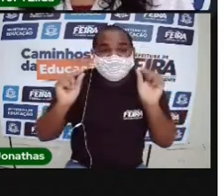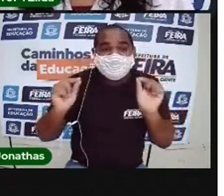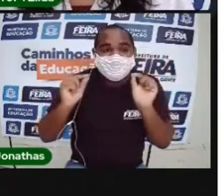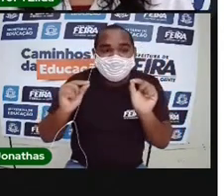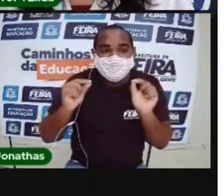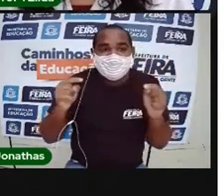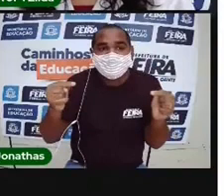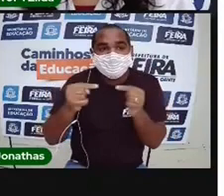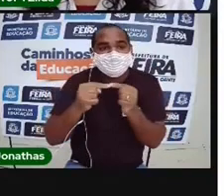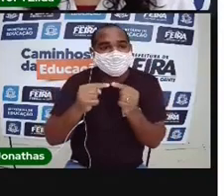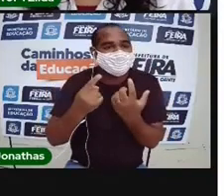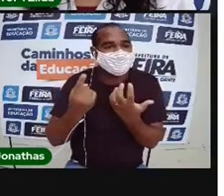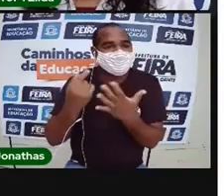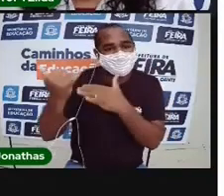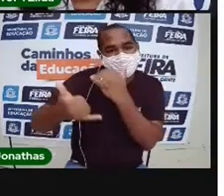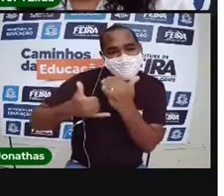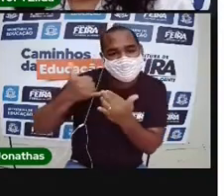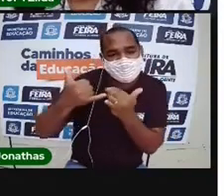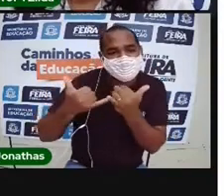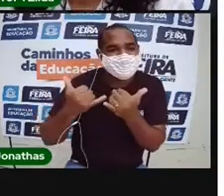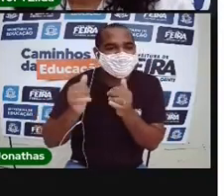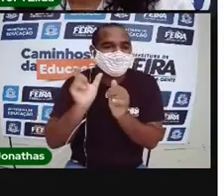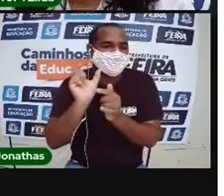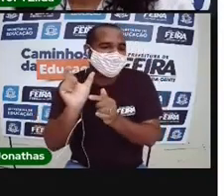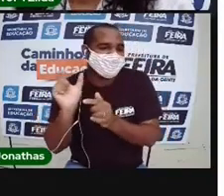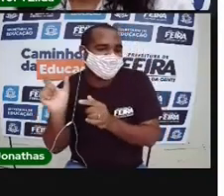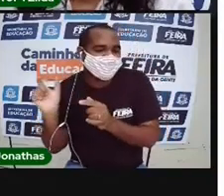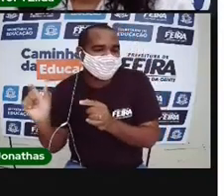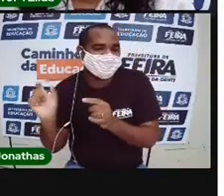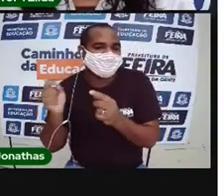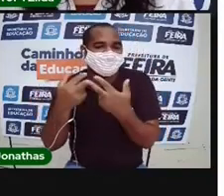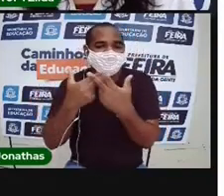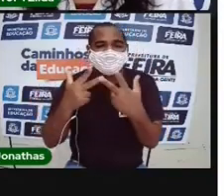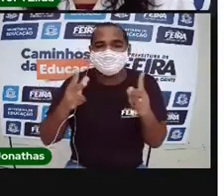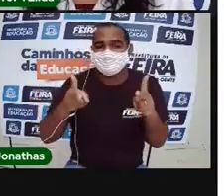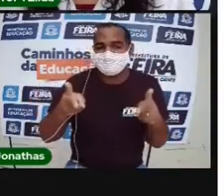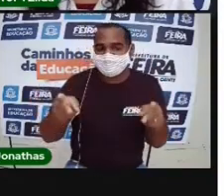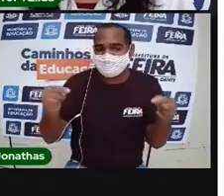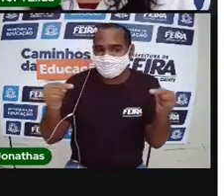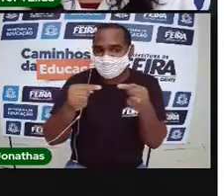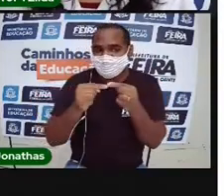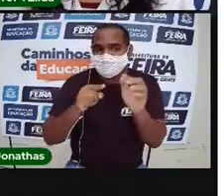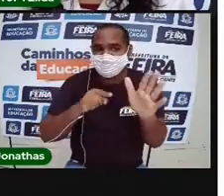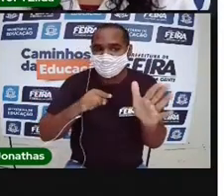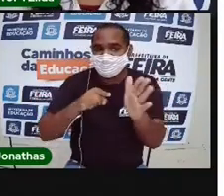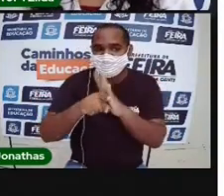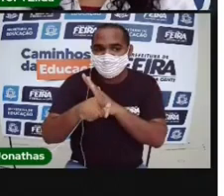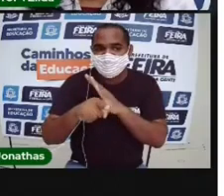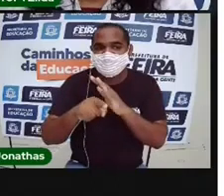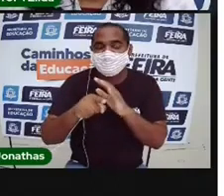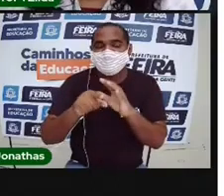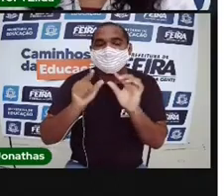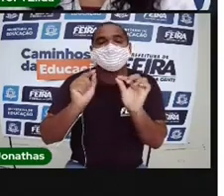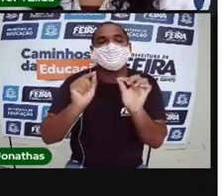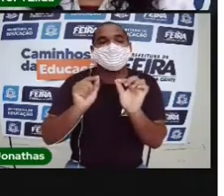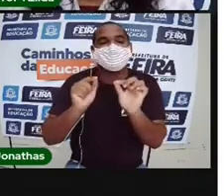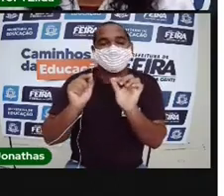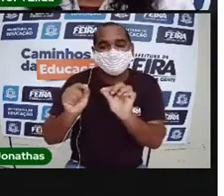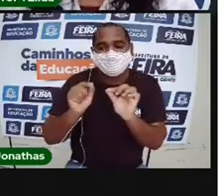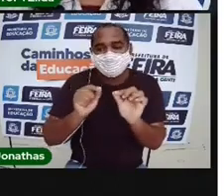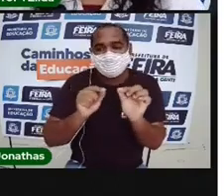adivinhas são jogos com palavras que quase sempre começam com a pergunta o que é, o que é.